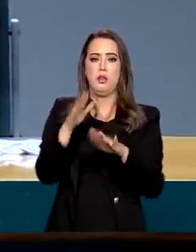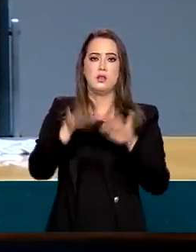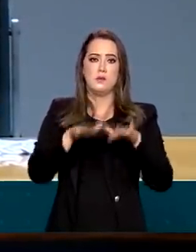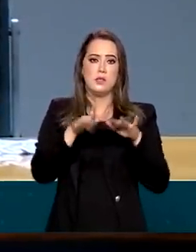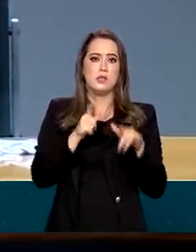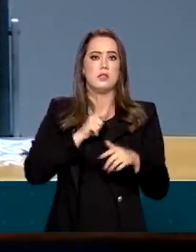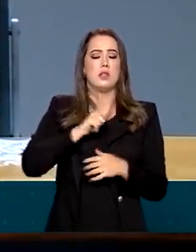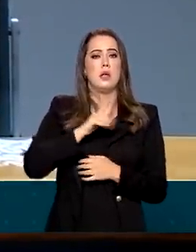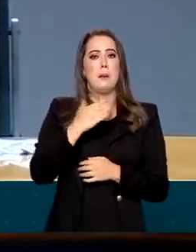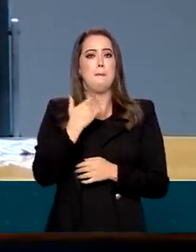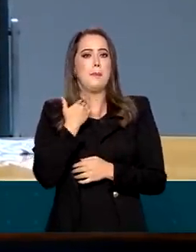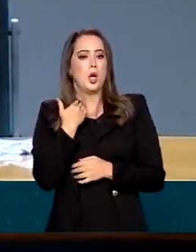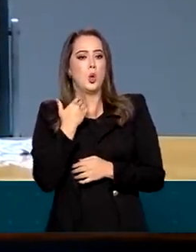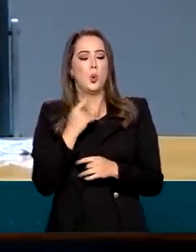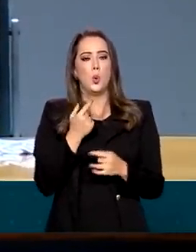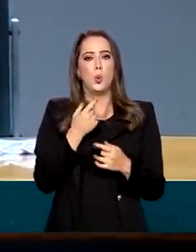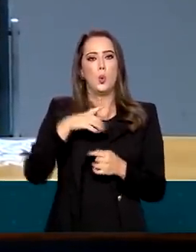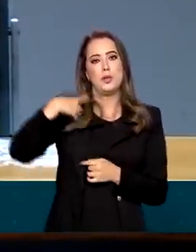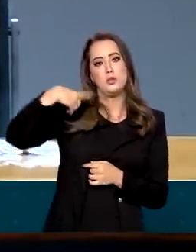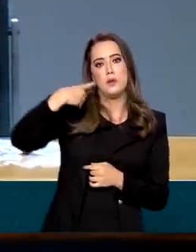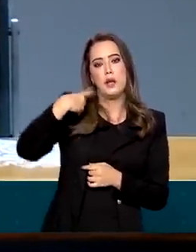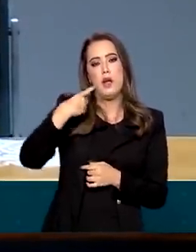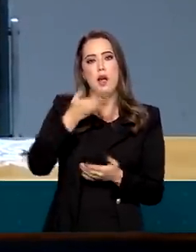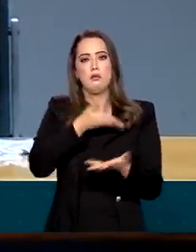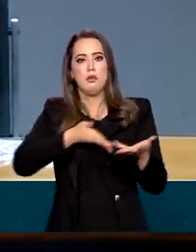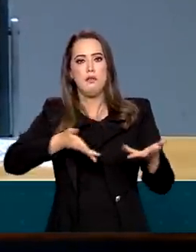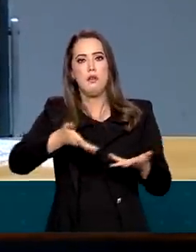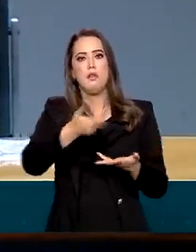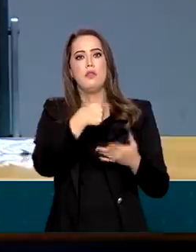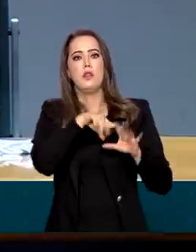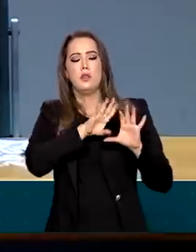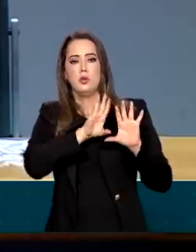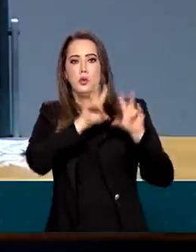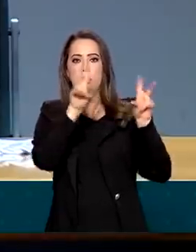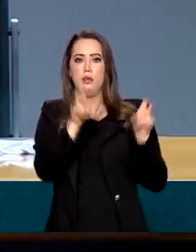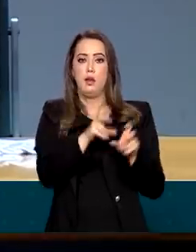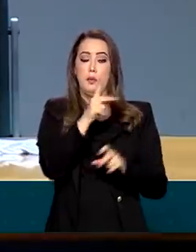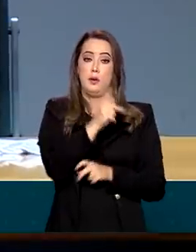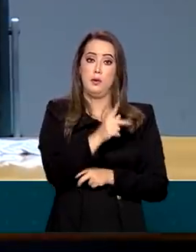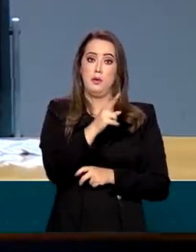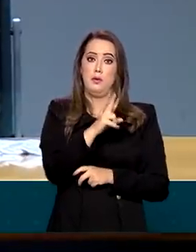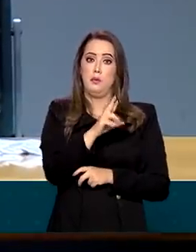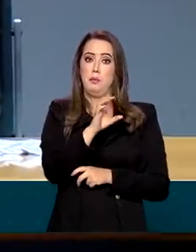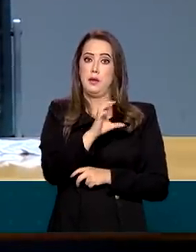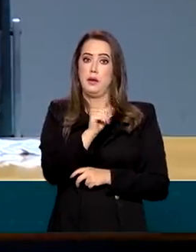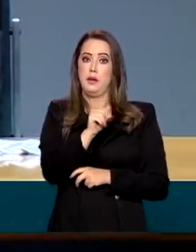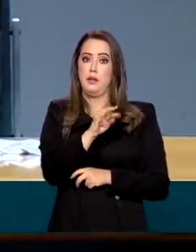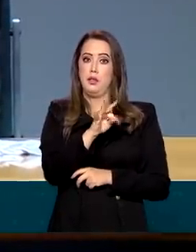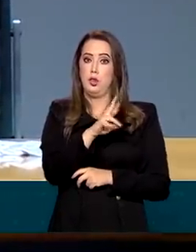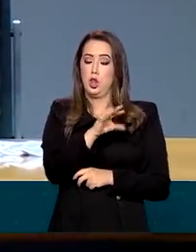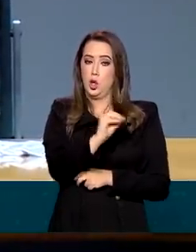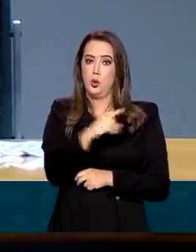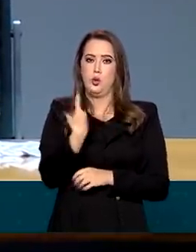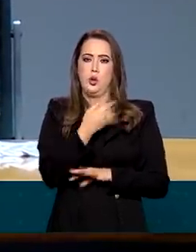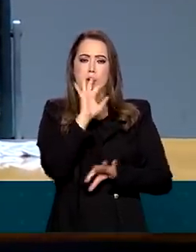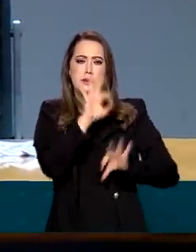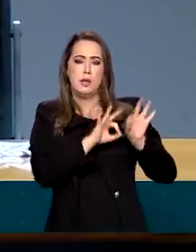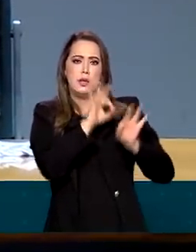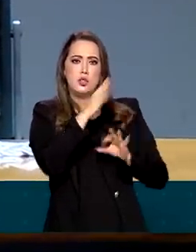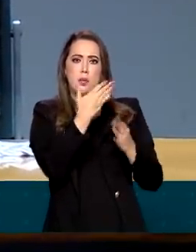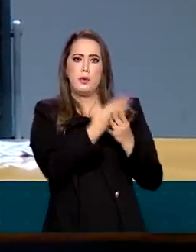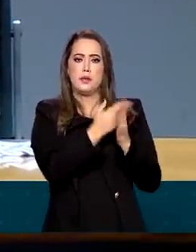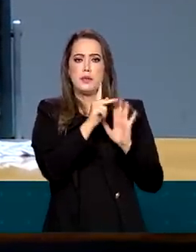bancos, advogados, envolvidos no tratamento desses precatórios. Nós desenhamos uma PEC que é